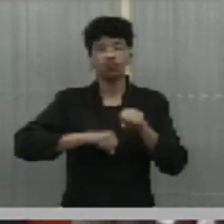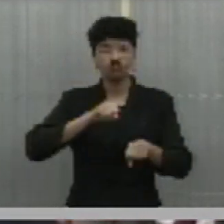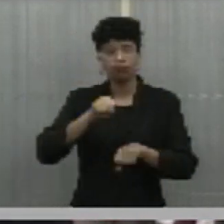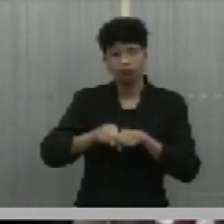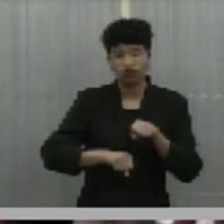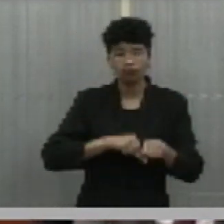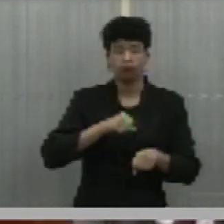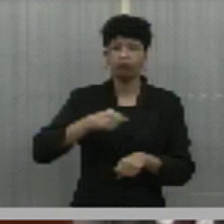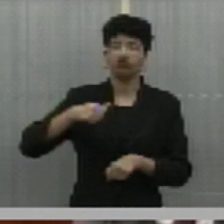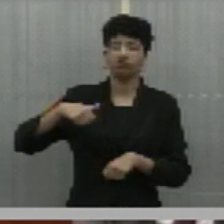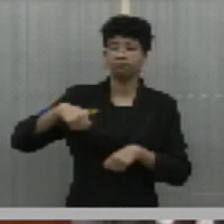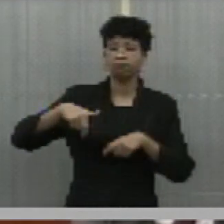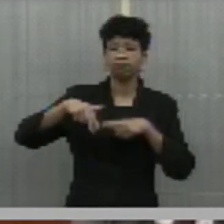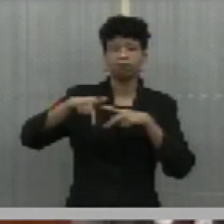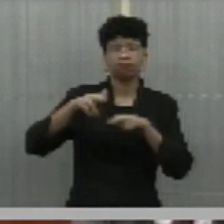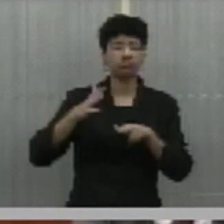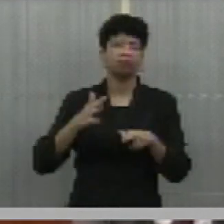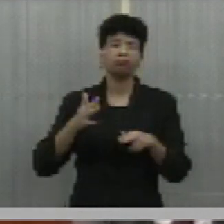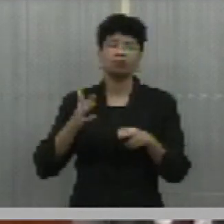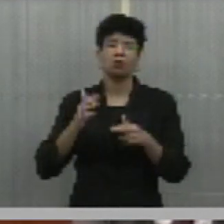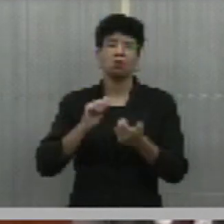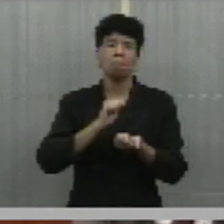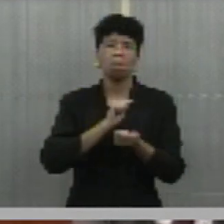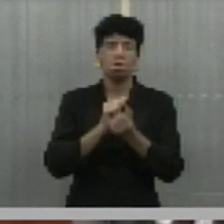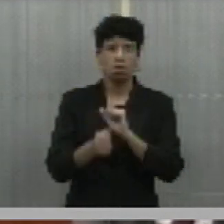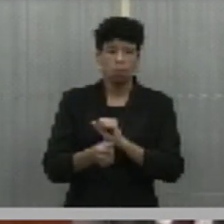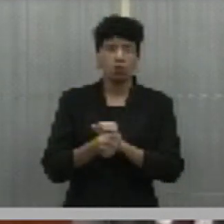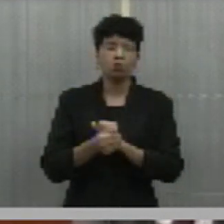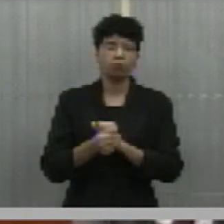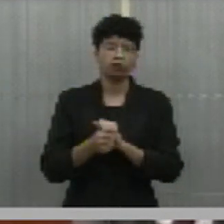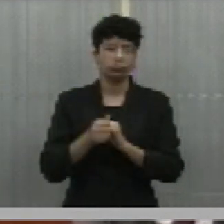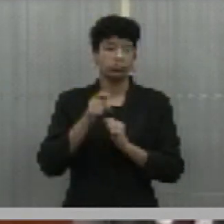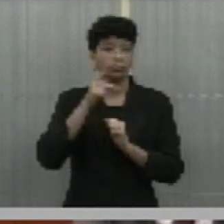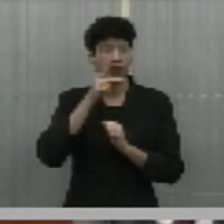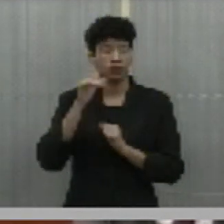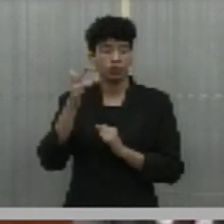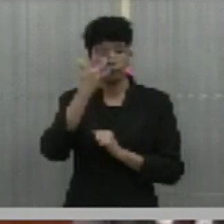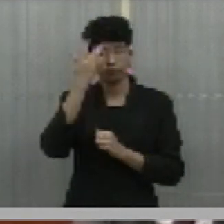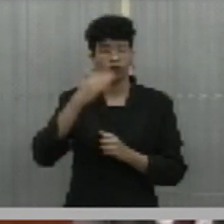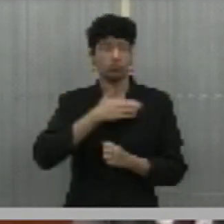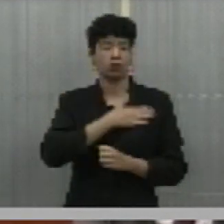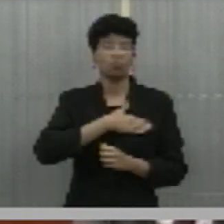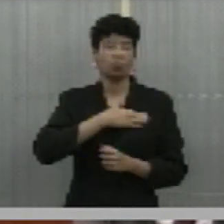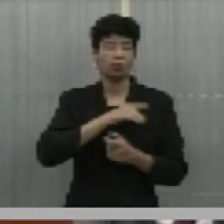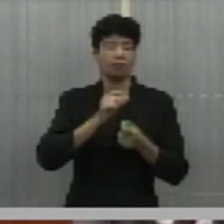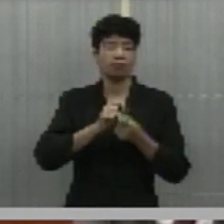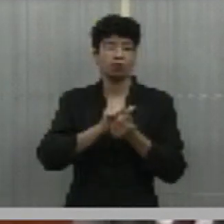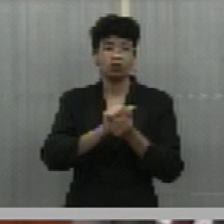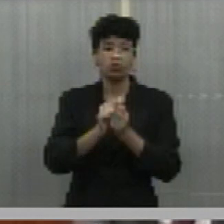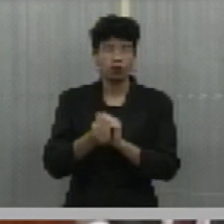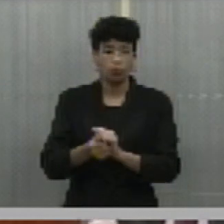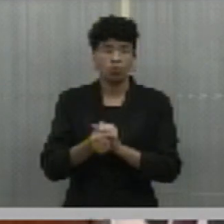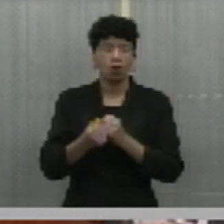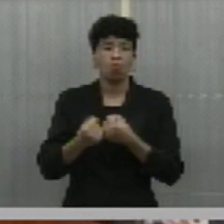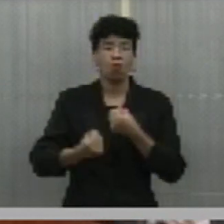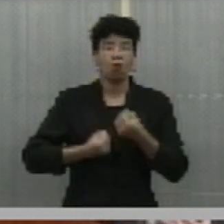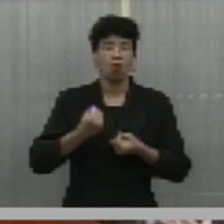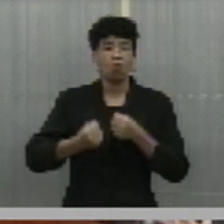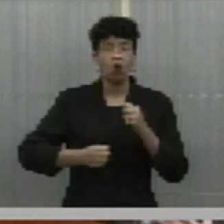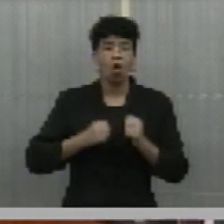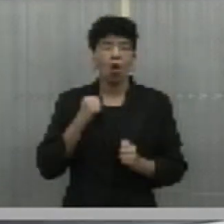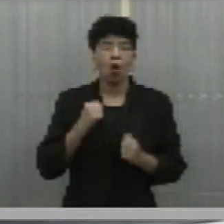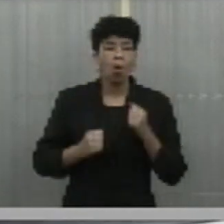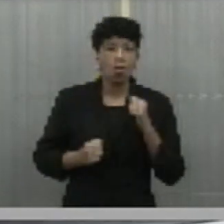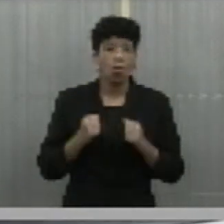pedala, que caminha, que fazem corrida. Parnaíbe é uma cidade que as pessoas gostam muito de praticar a chamada corrida de rua.